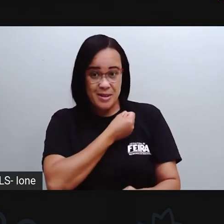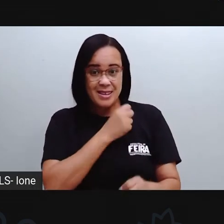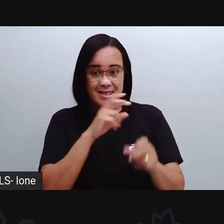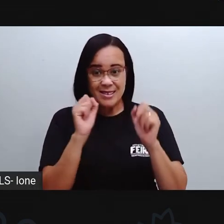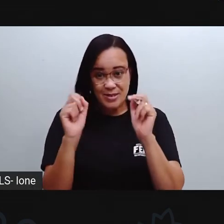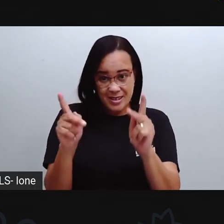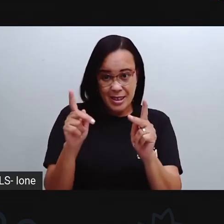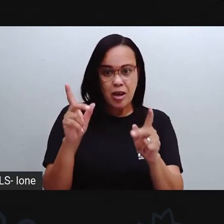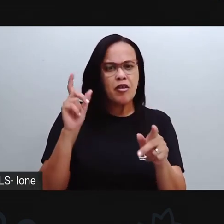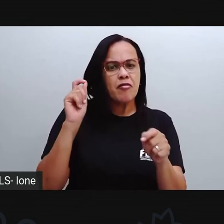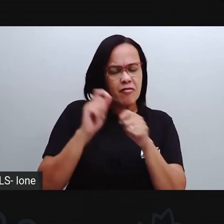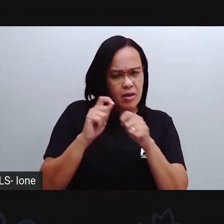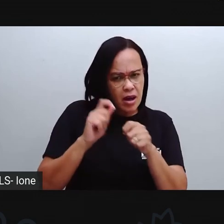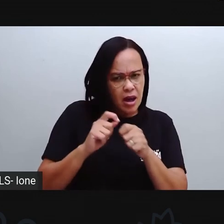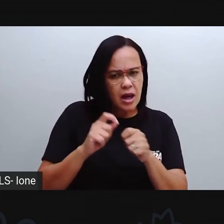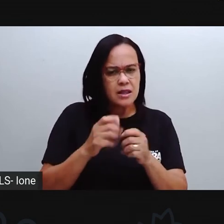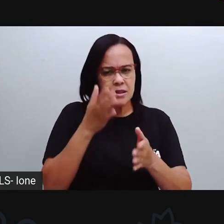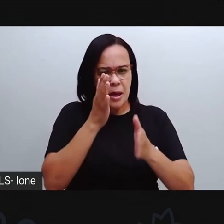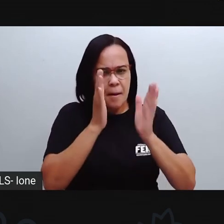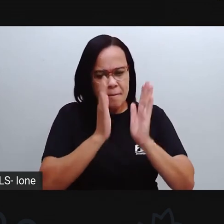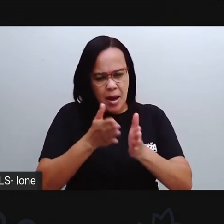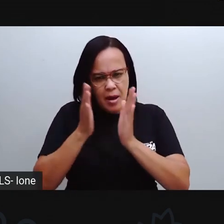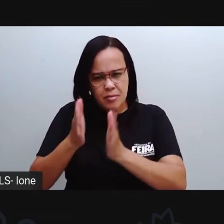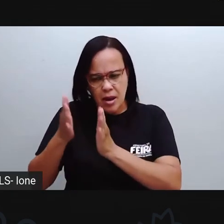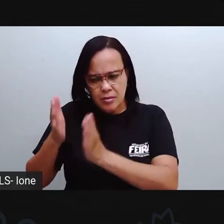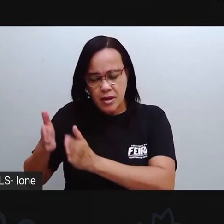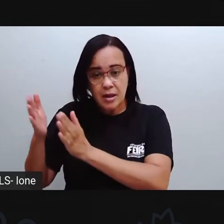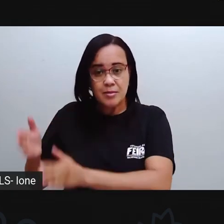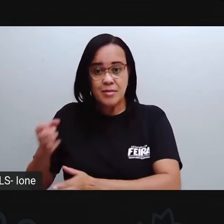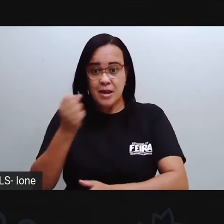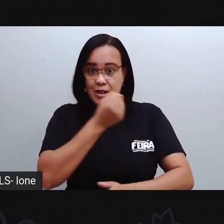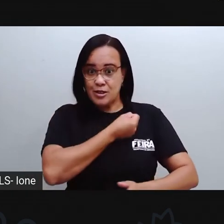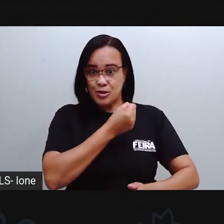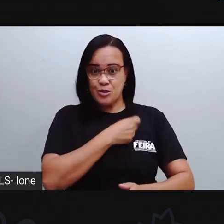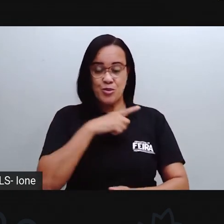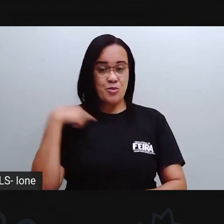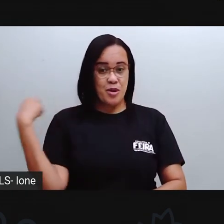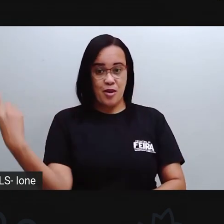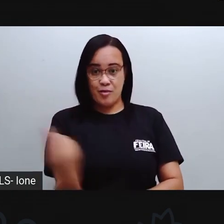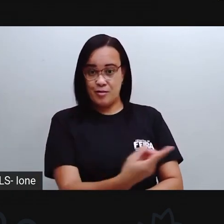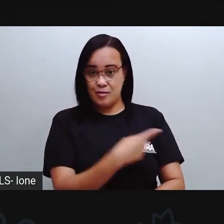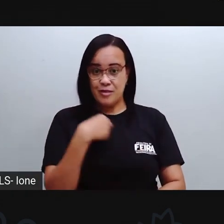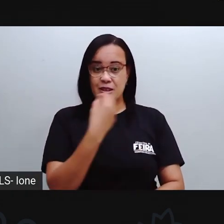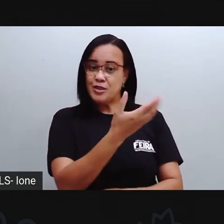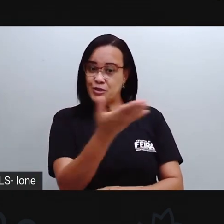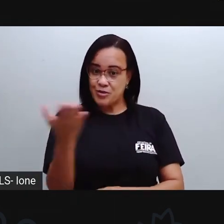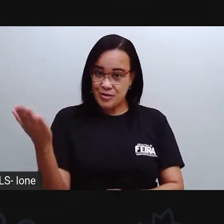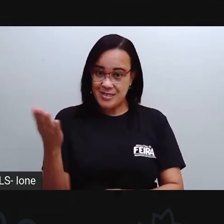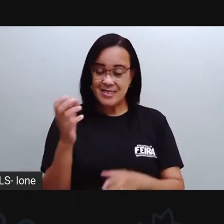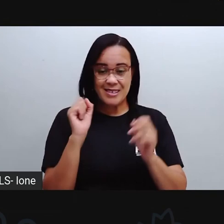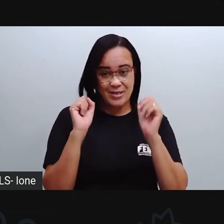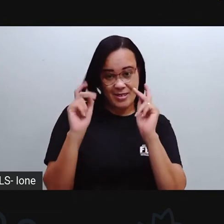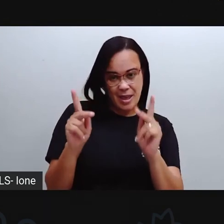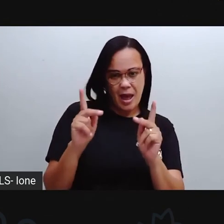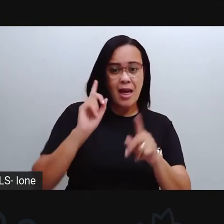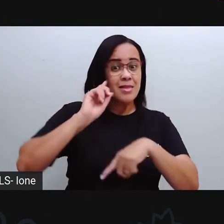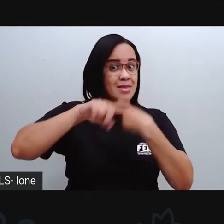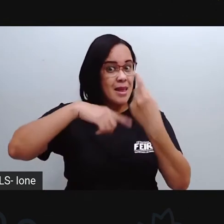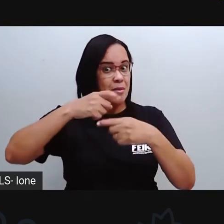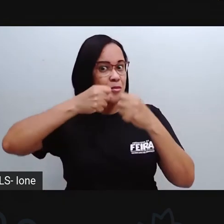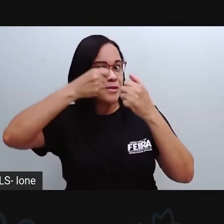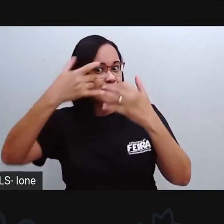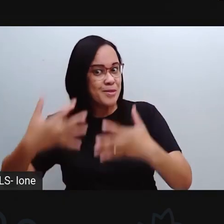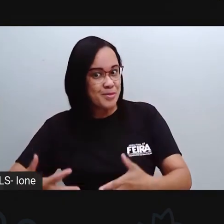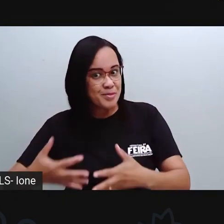procurem, observem as regularidades dos números que estão à volta de vocês aí, tá bom? E depois me contem aí o vocês